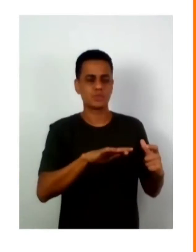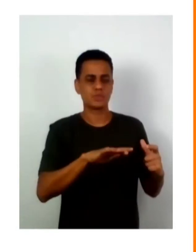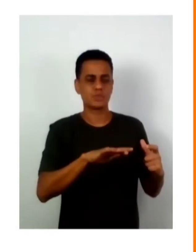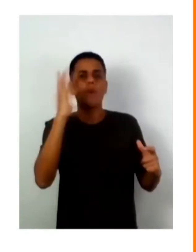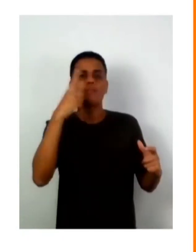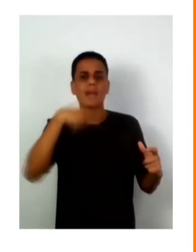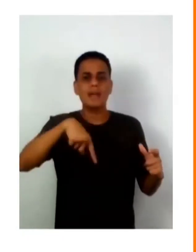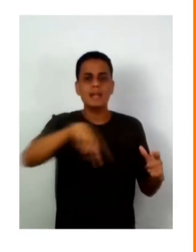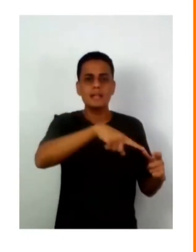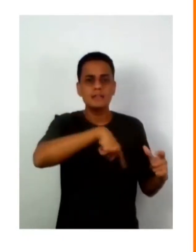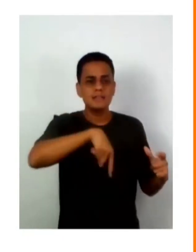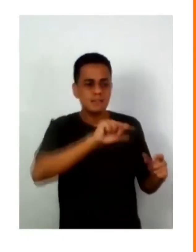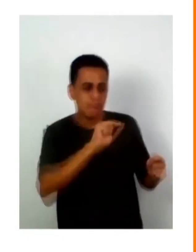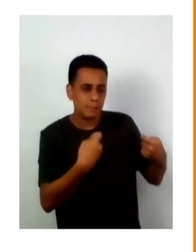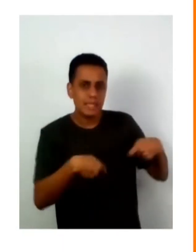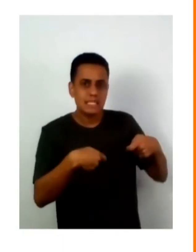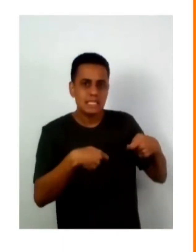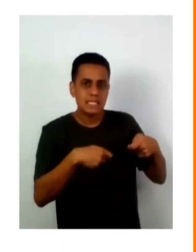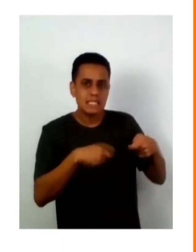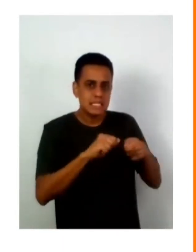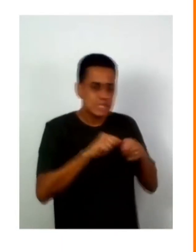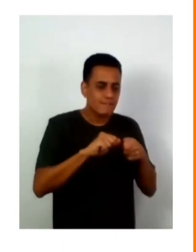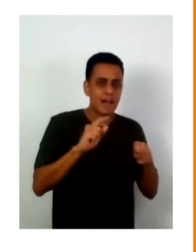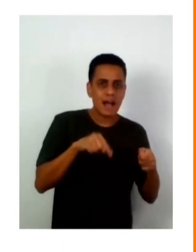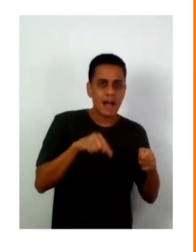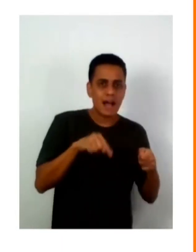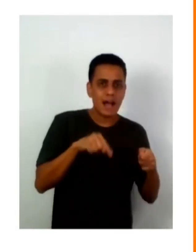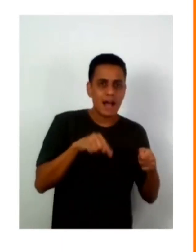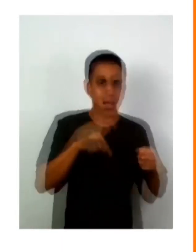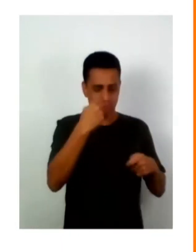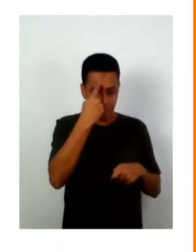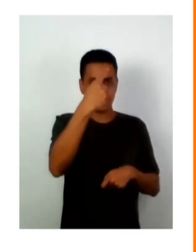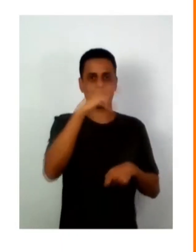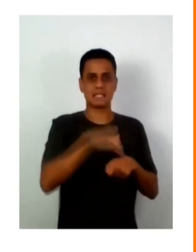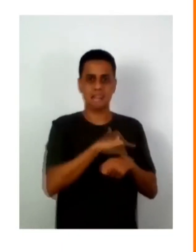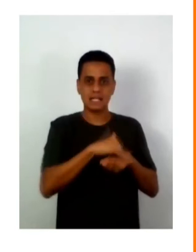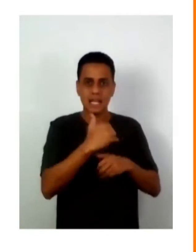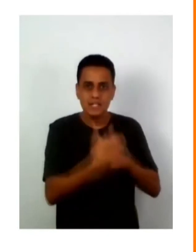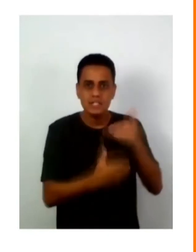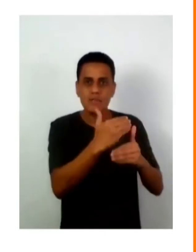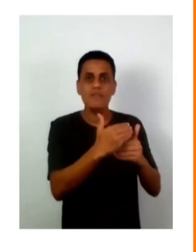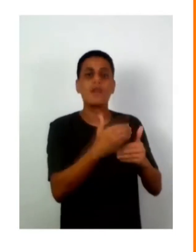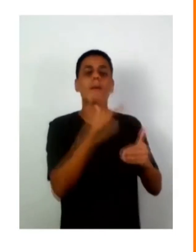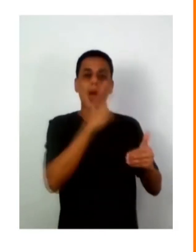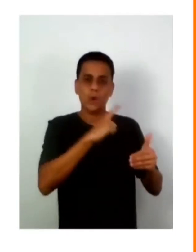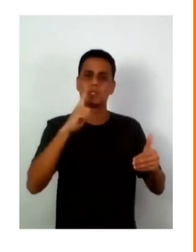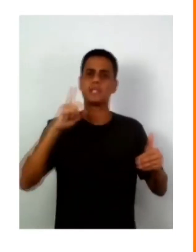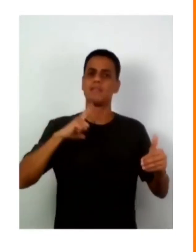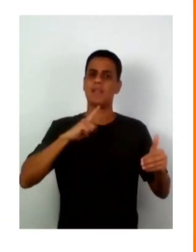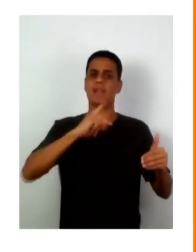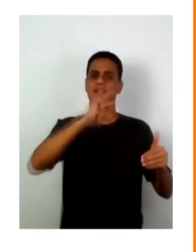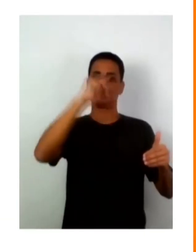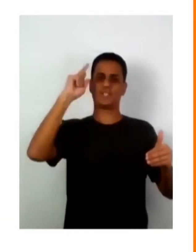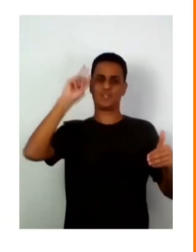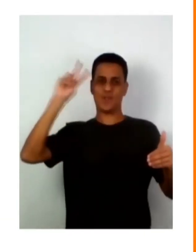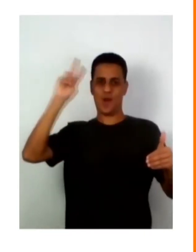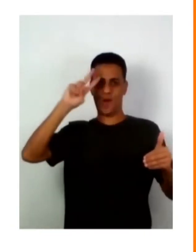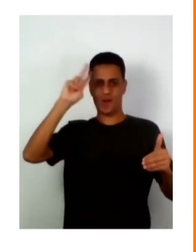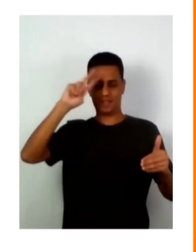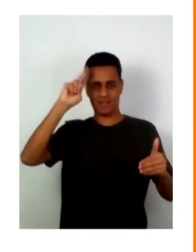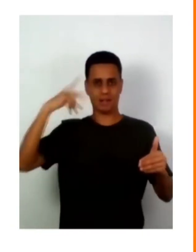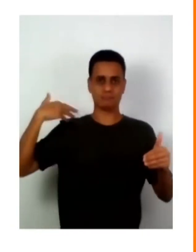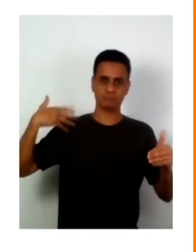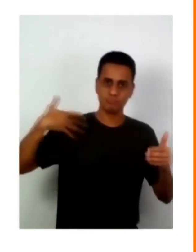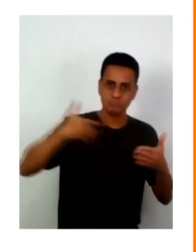jogo eu posso ou preciso desenvolver um papel para deixar um legado. E ao mesmo tempo vem